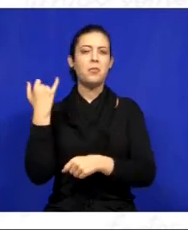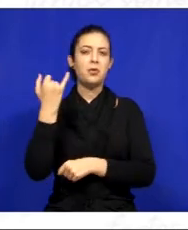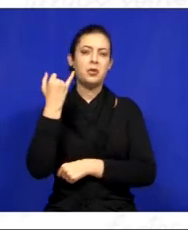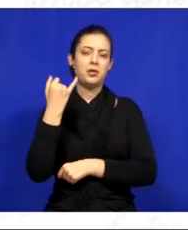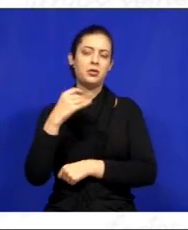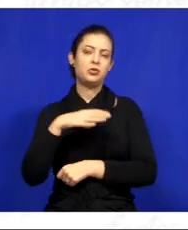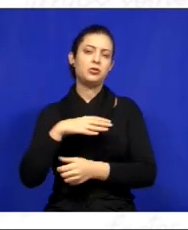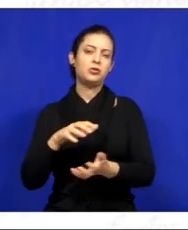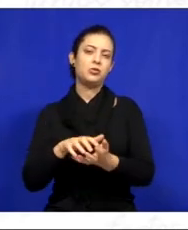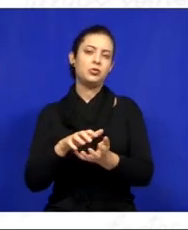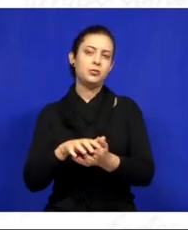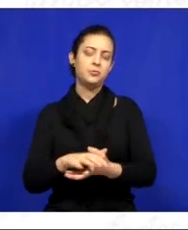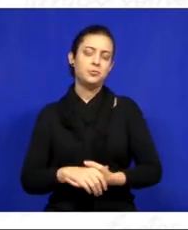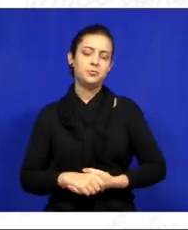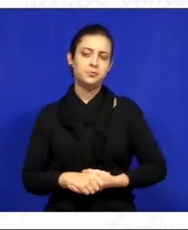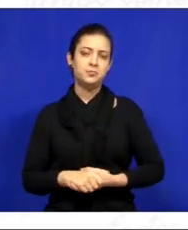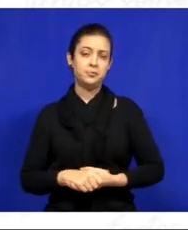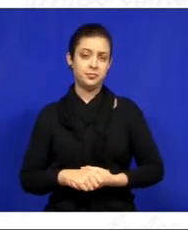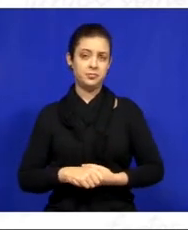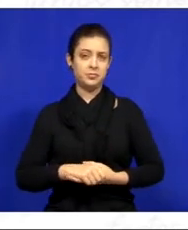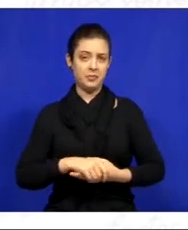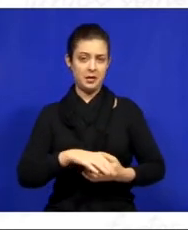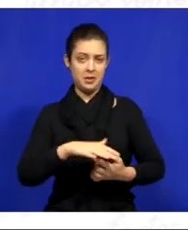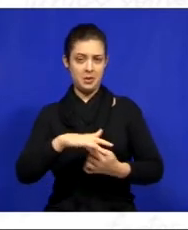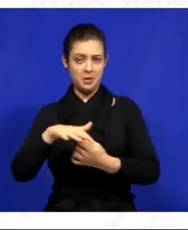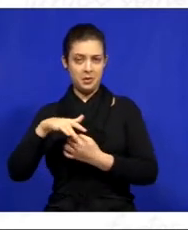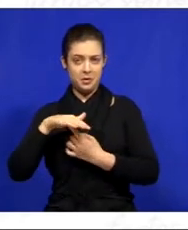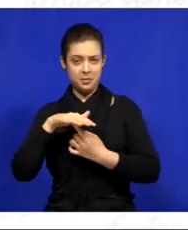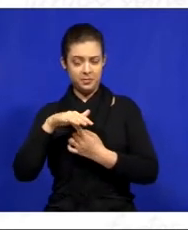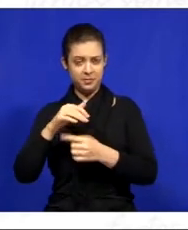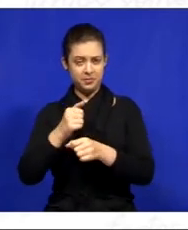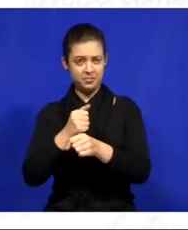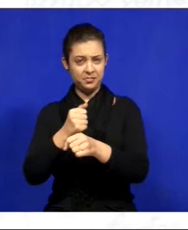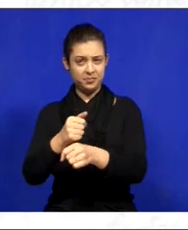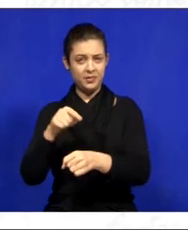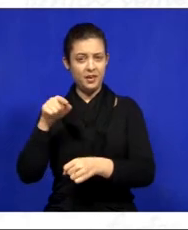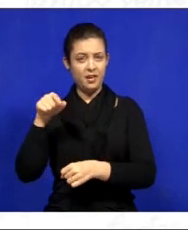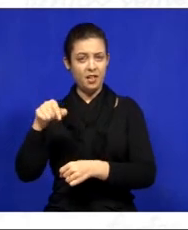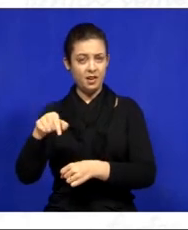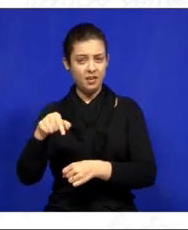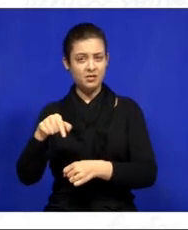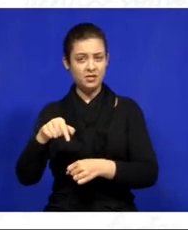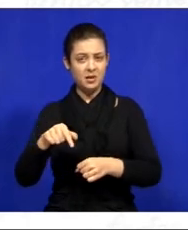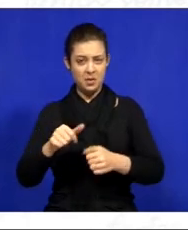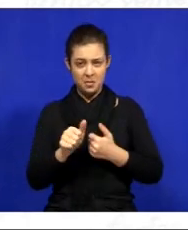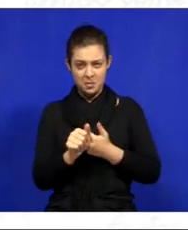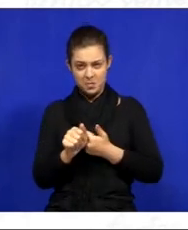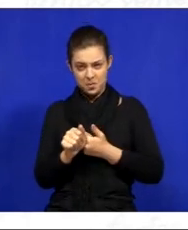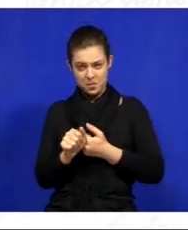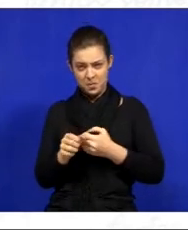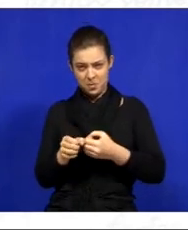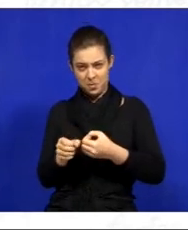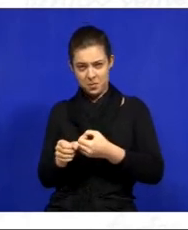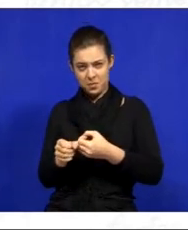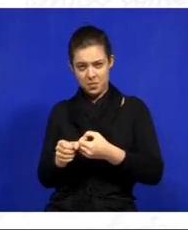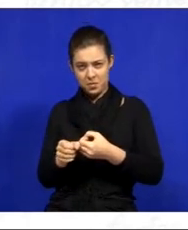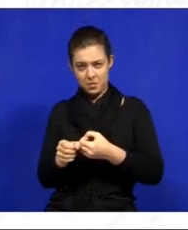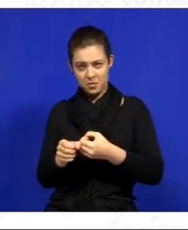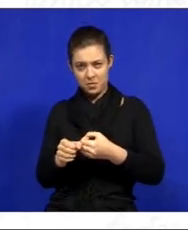cidade de Jacareí. Veja bem, o parque está sendo construído ali às margens da